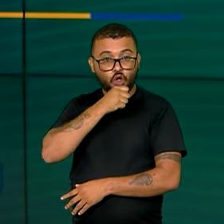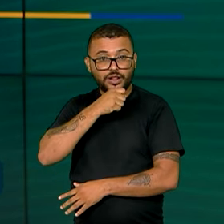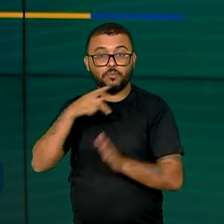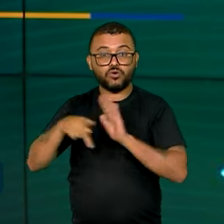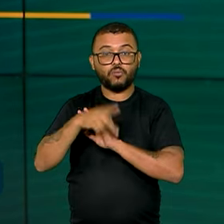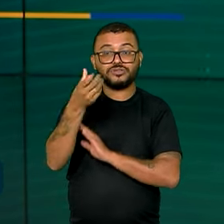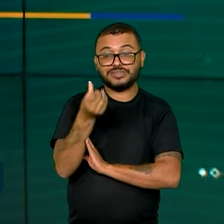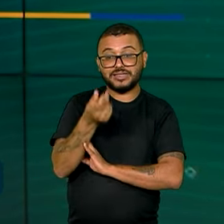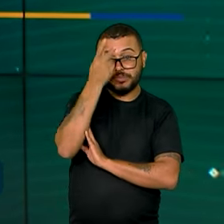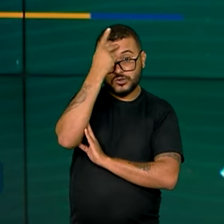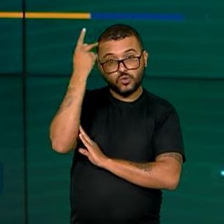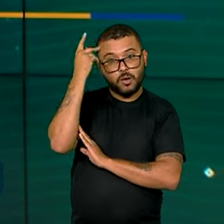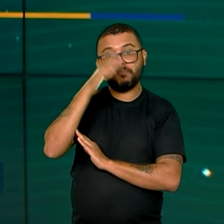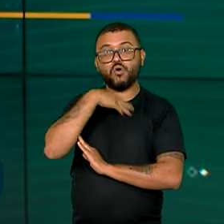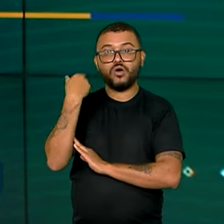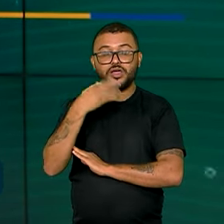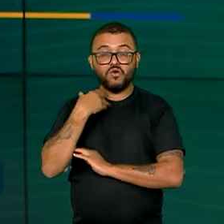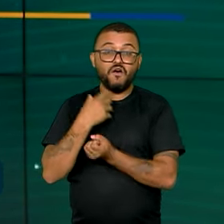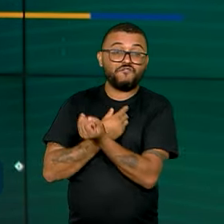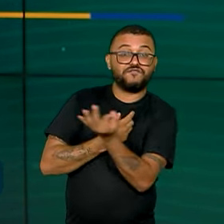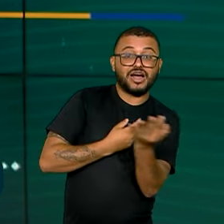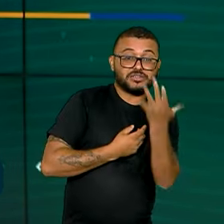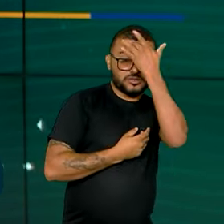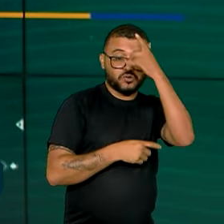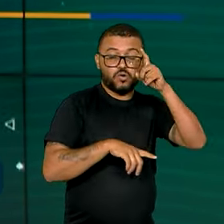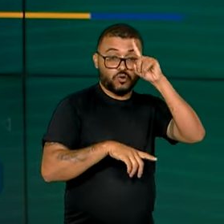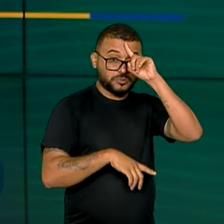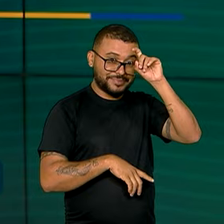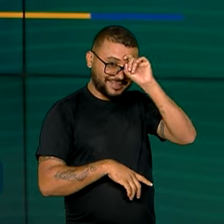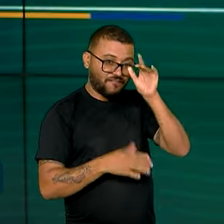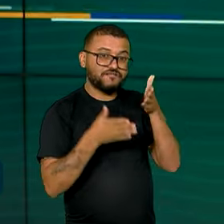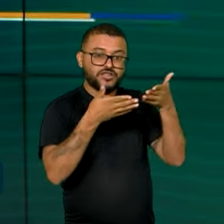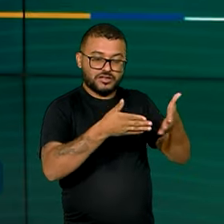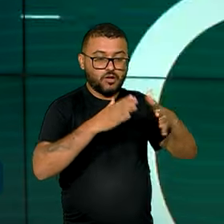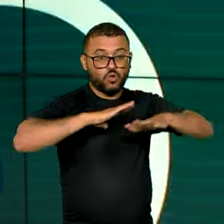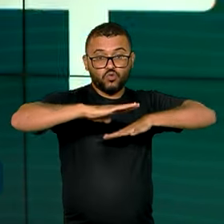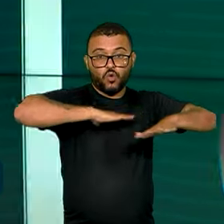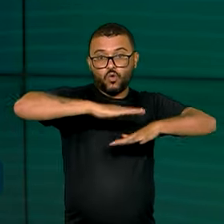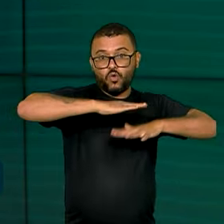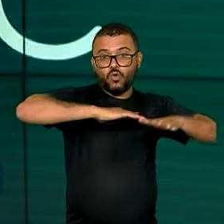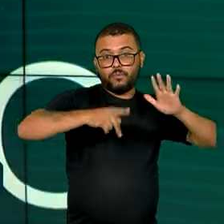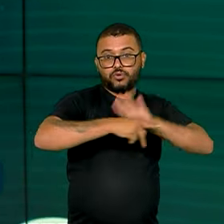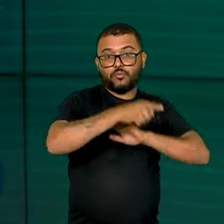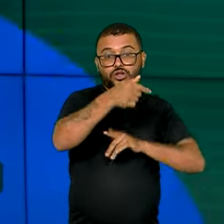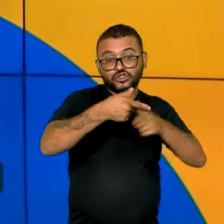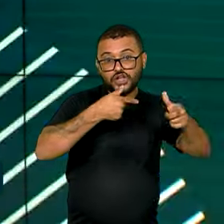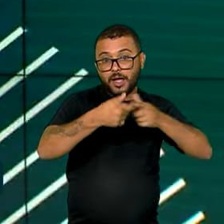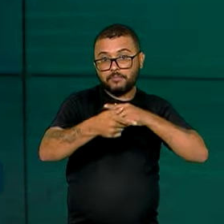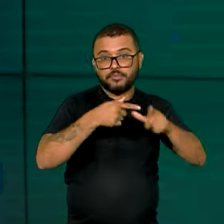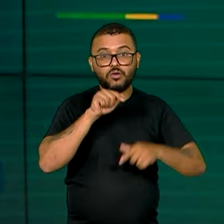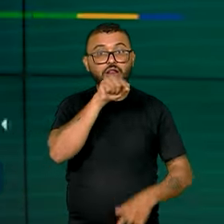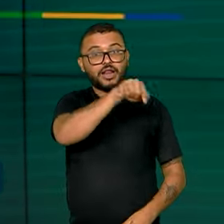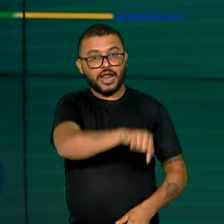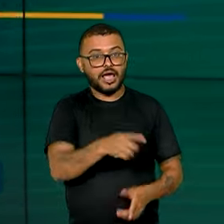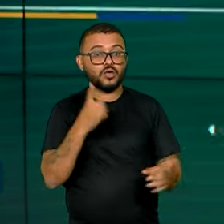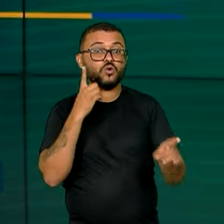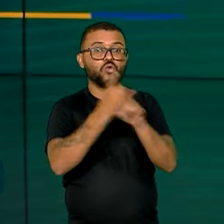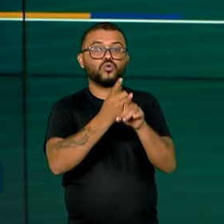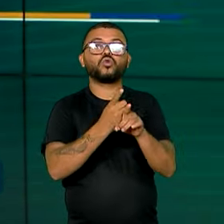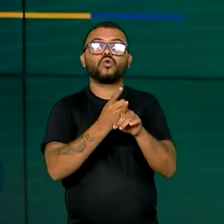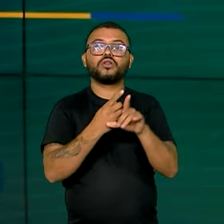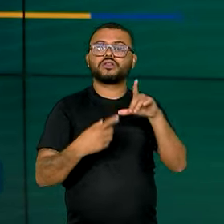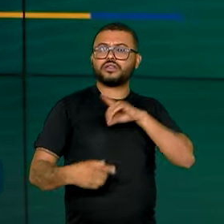pessoas morreram e dezenas foram hospitalizadas. Após o tremor inicial que foi registrado na península costeira de